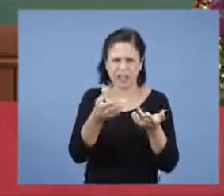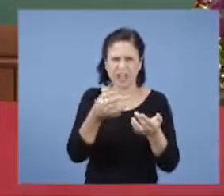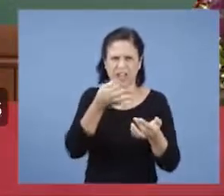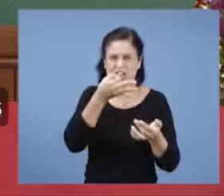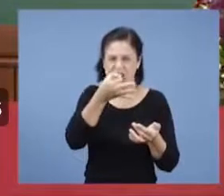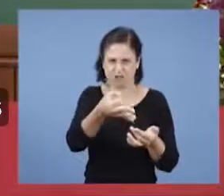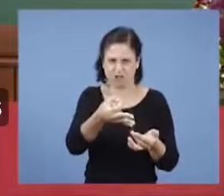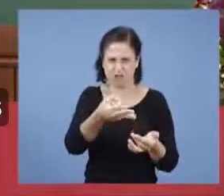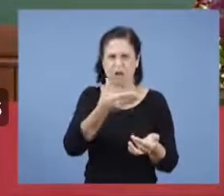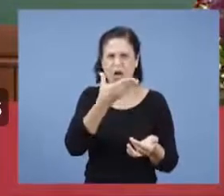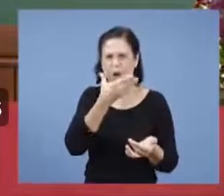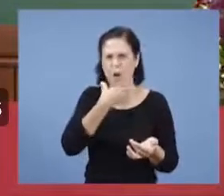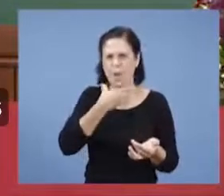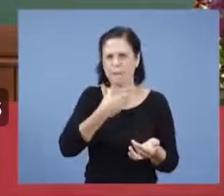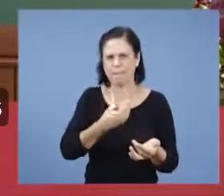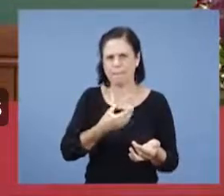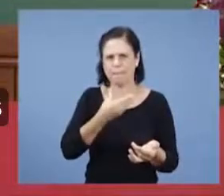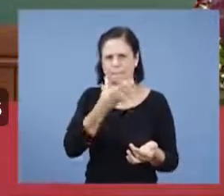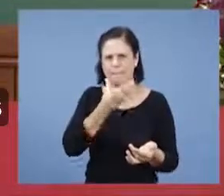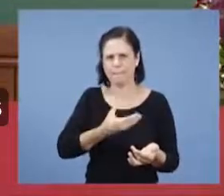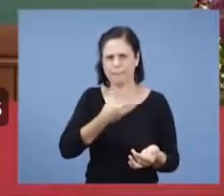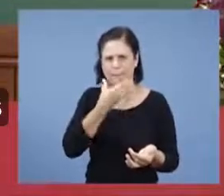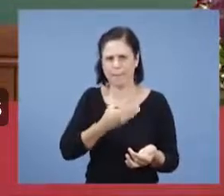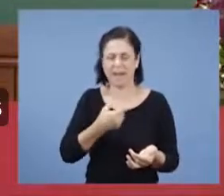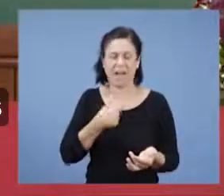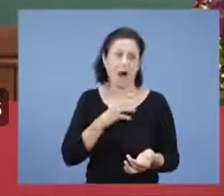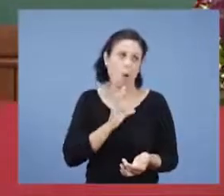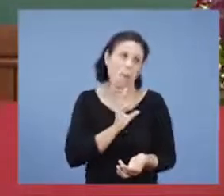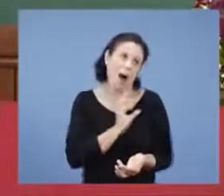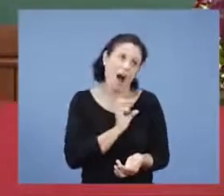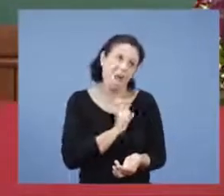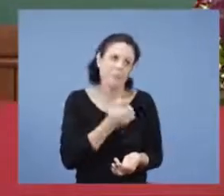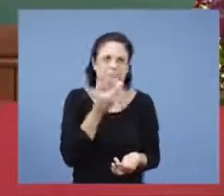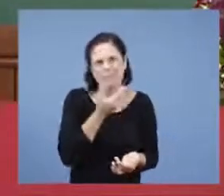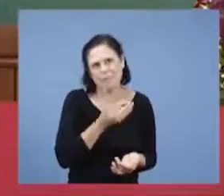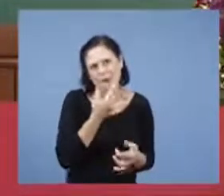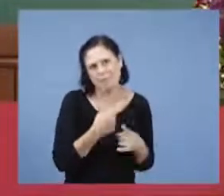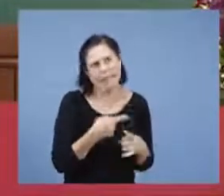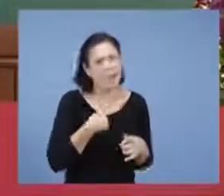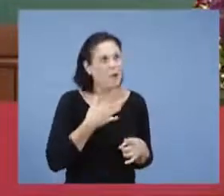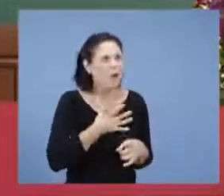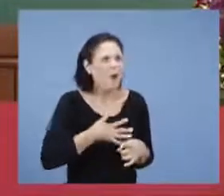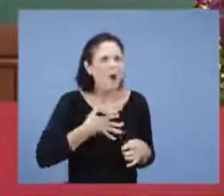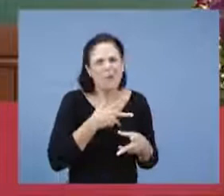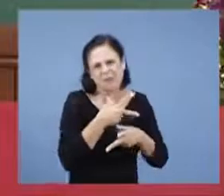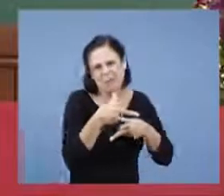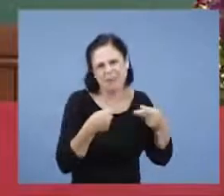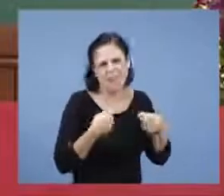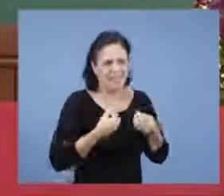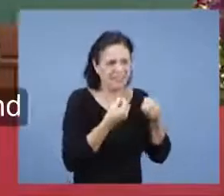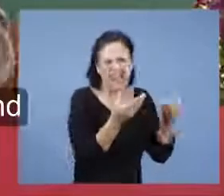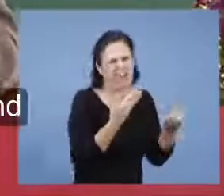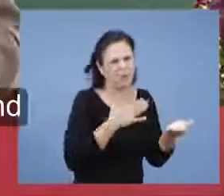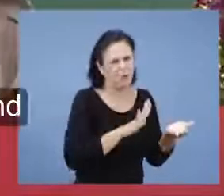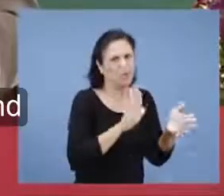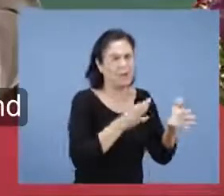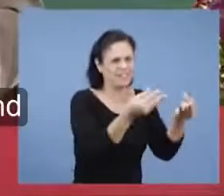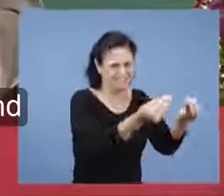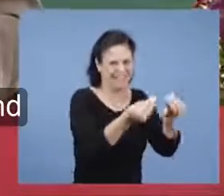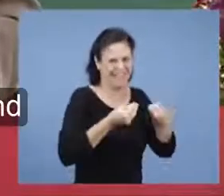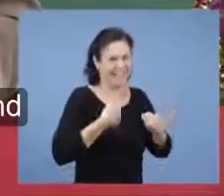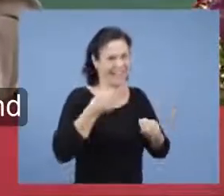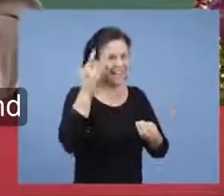Eu amo Papai Noel. Porque eu gosto de presente. Eu não gosto de dar. Mas gosto de ganhar. Então.